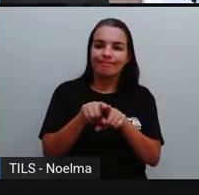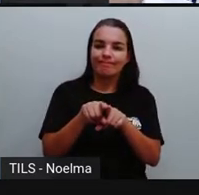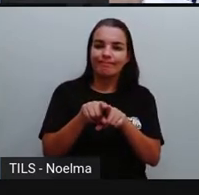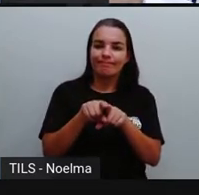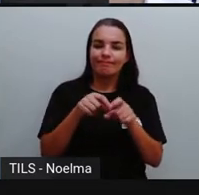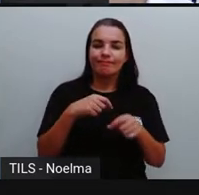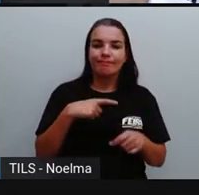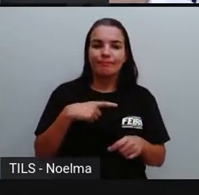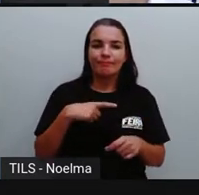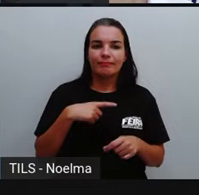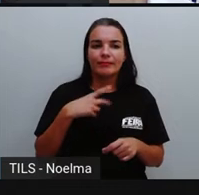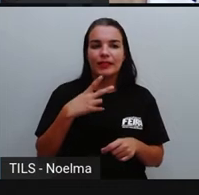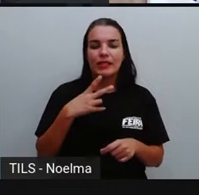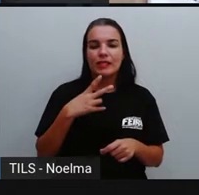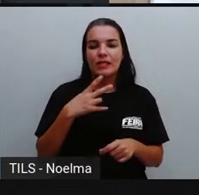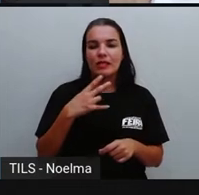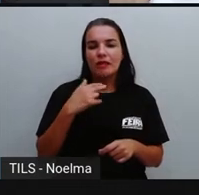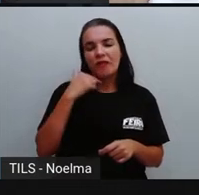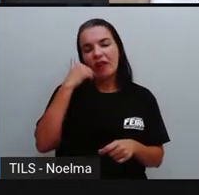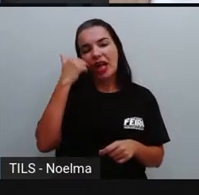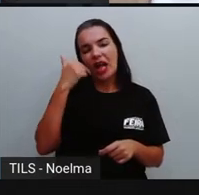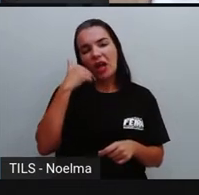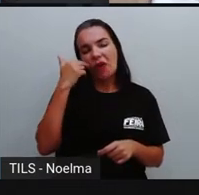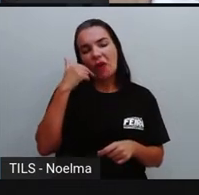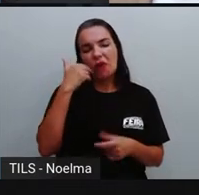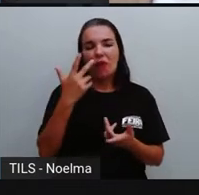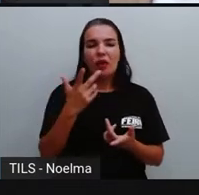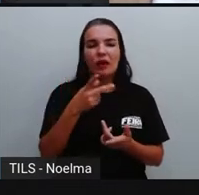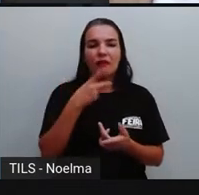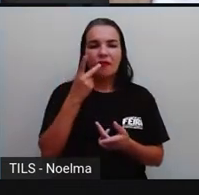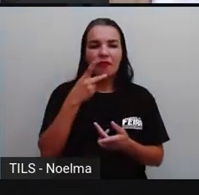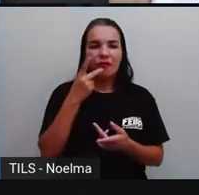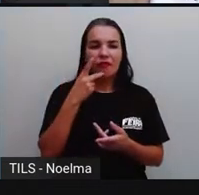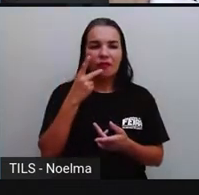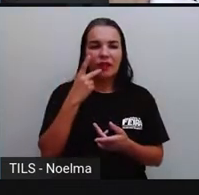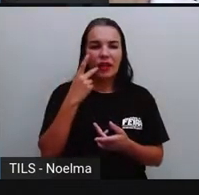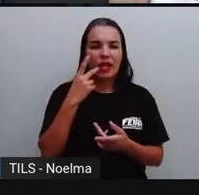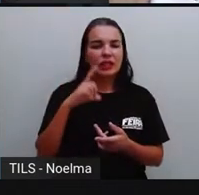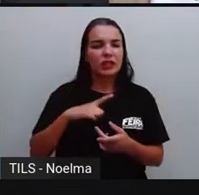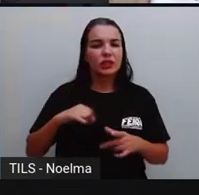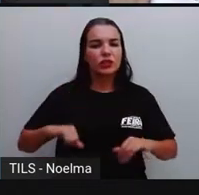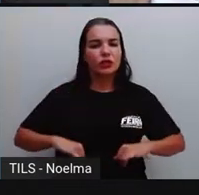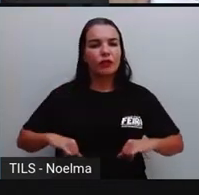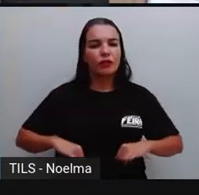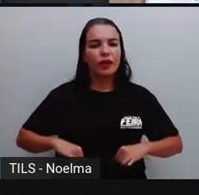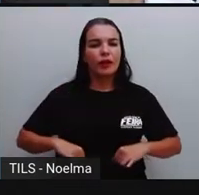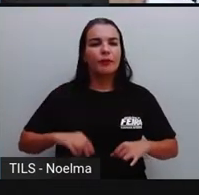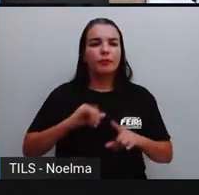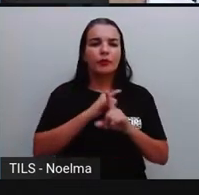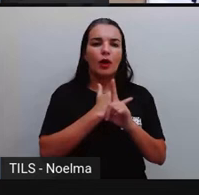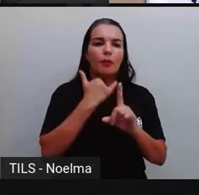vergonha, né, de falar que está sofrendo bullying, tá bom?